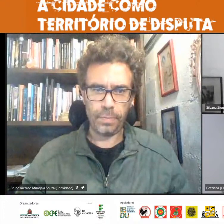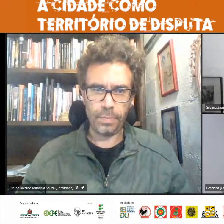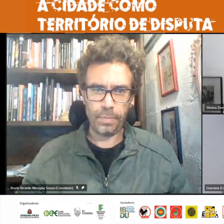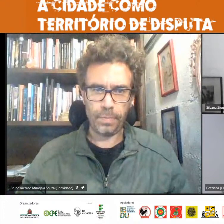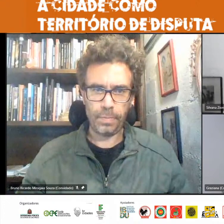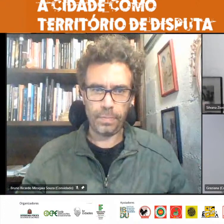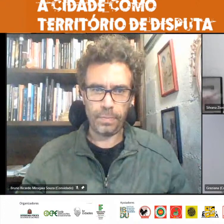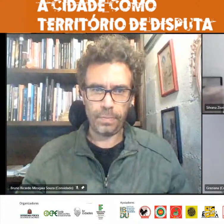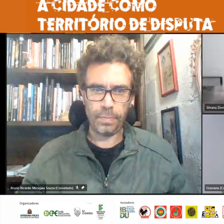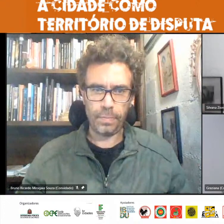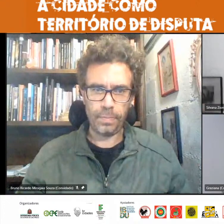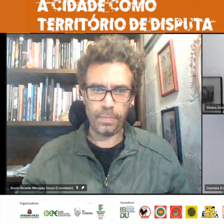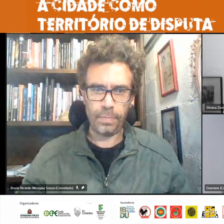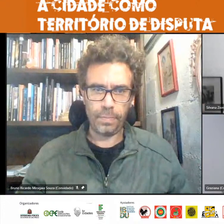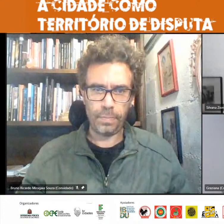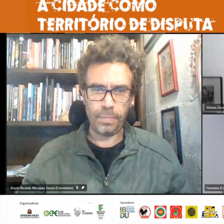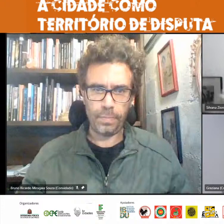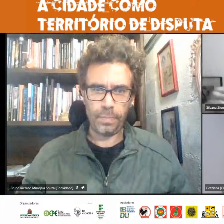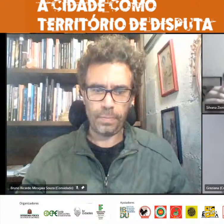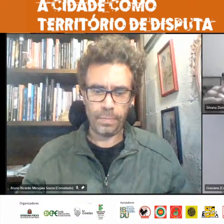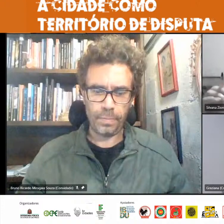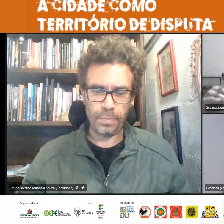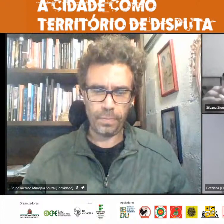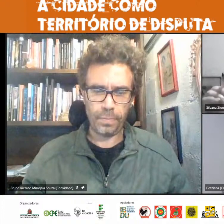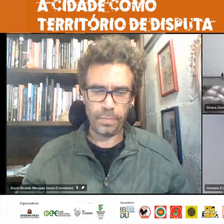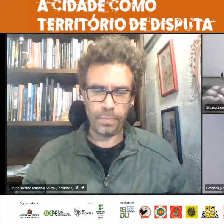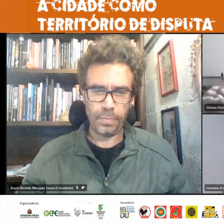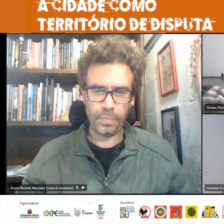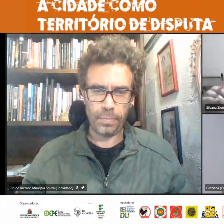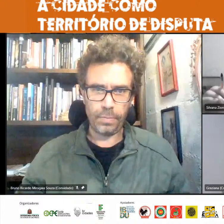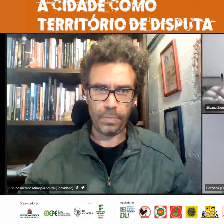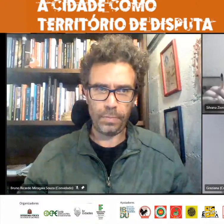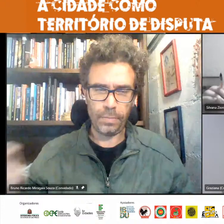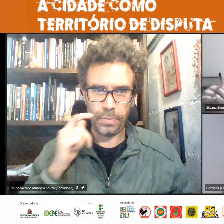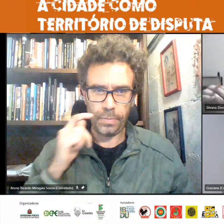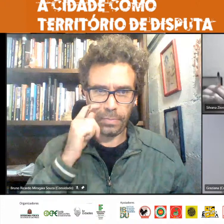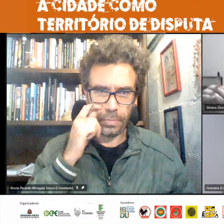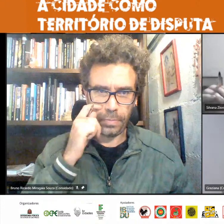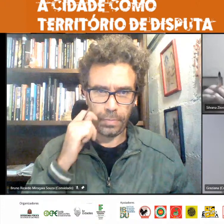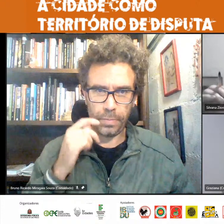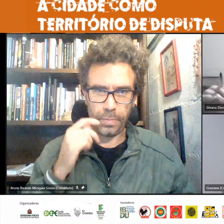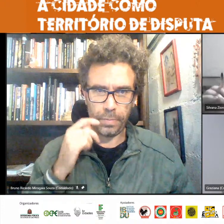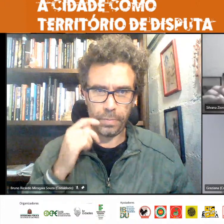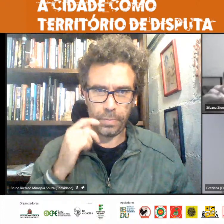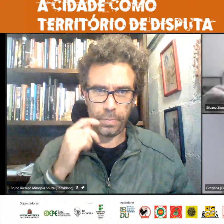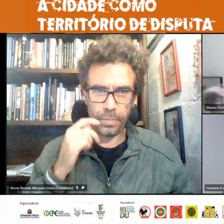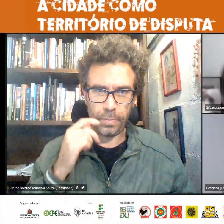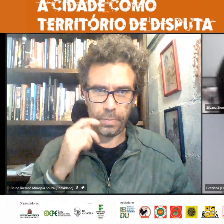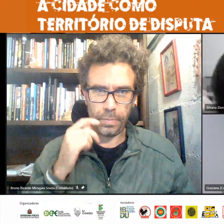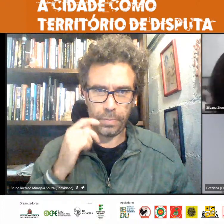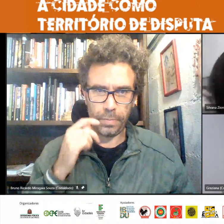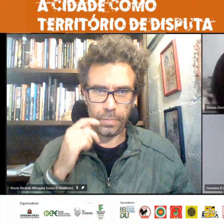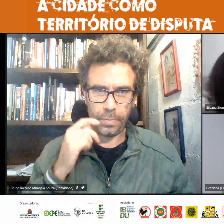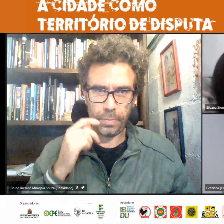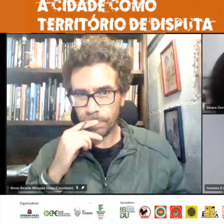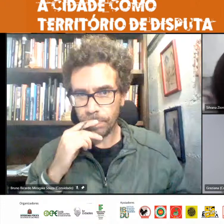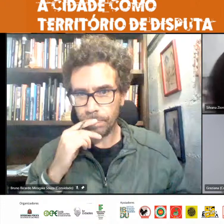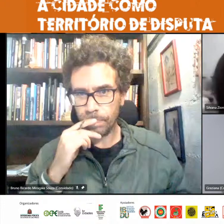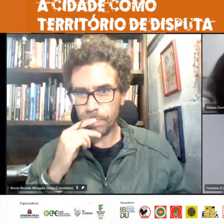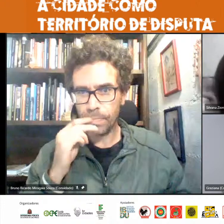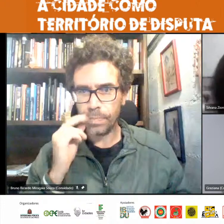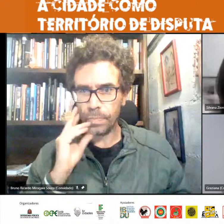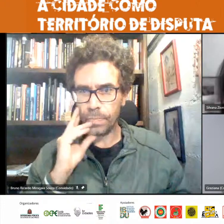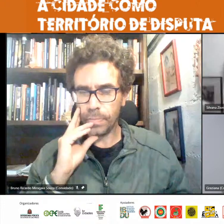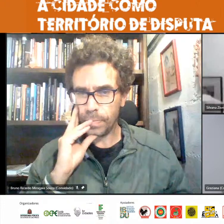cidade né por exemplo também a integração né do transporte público aqui de jacareí